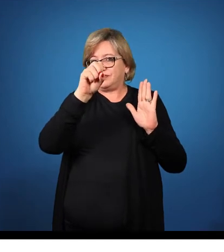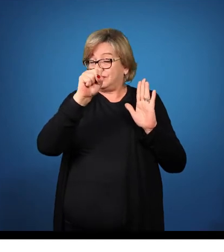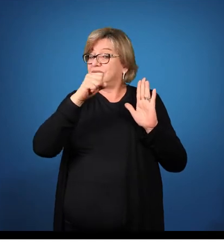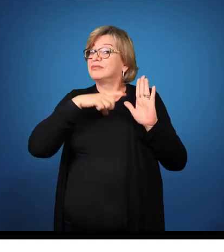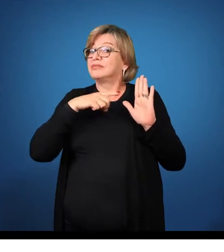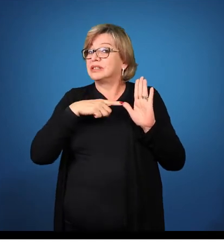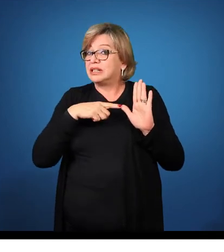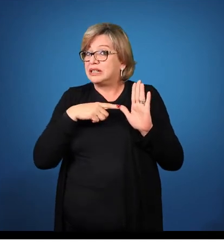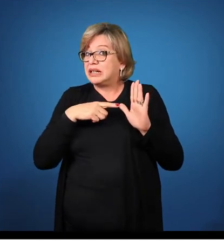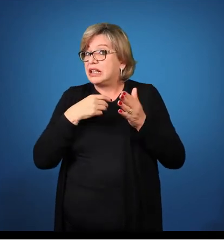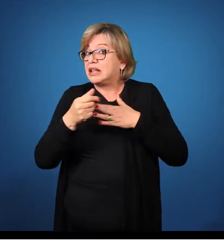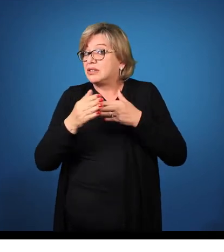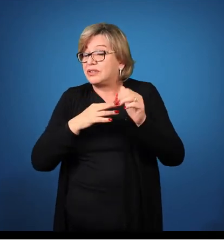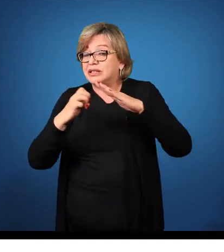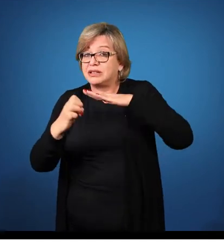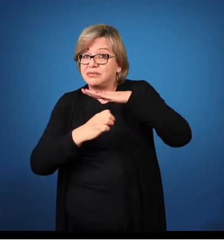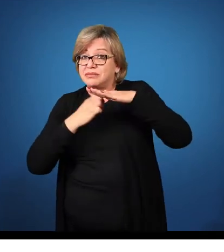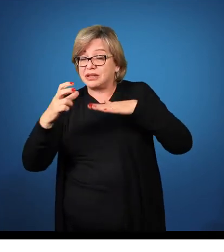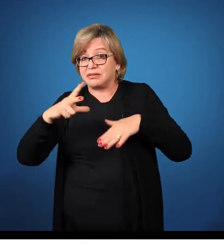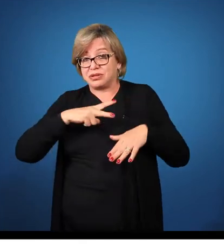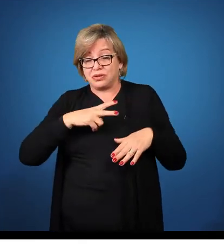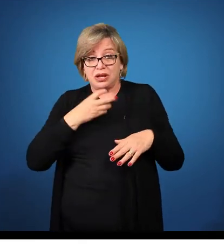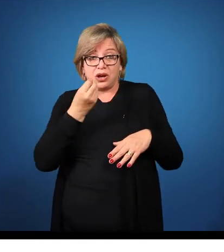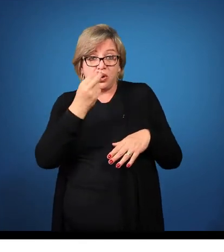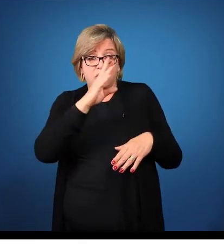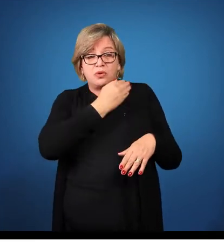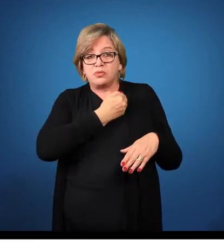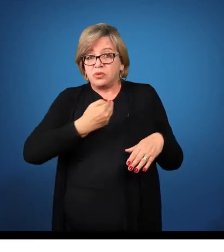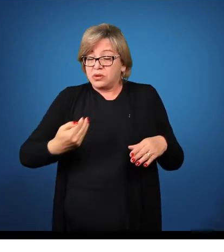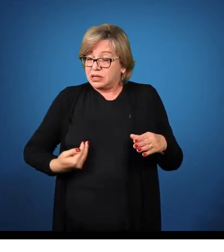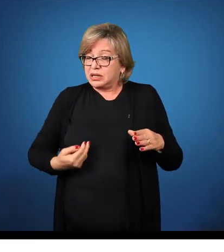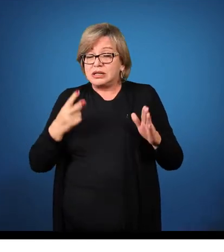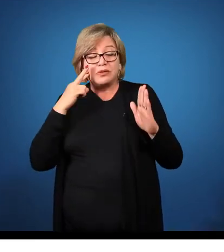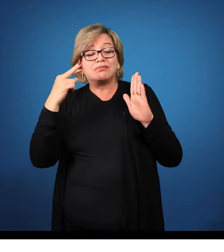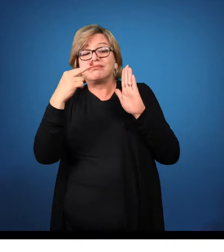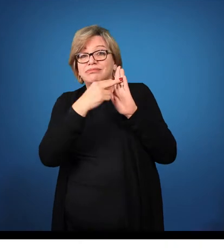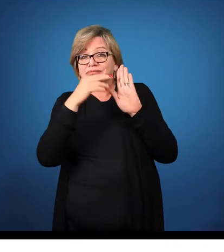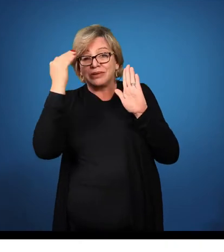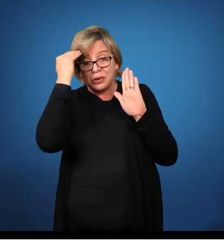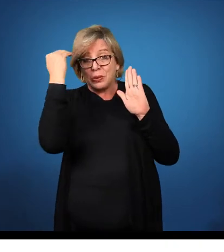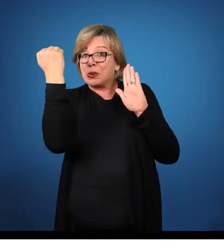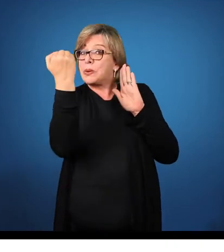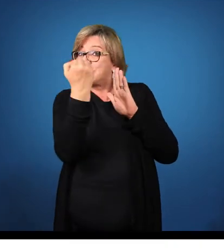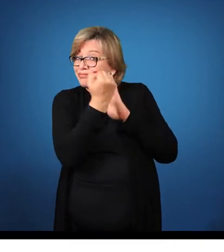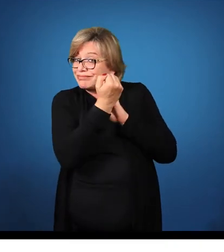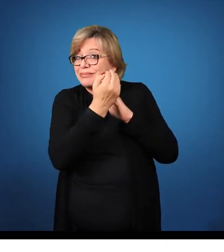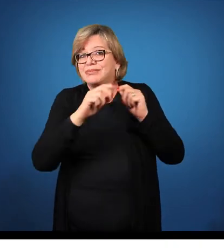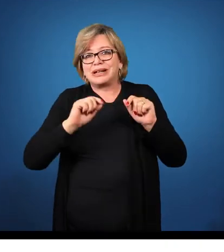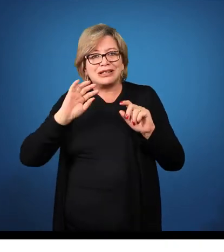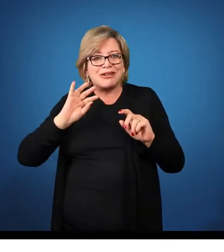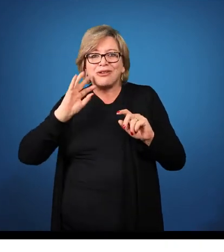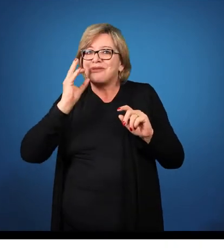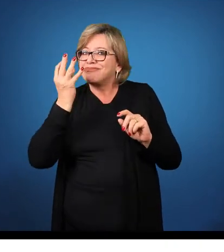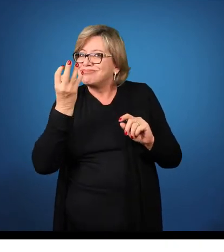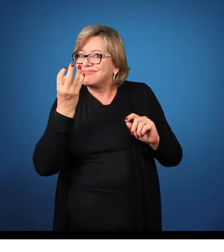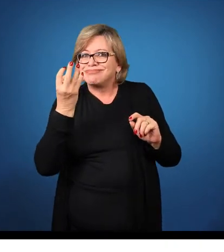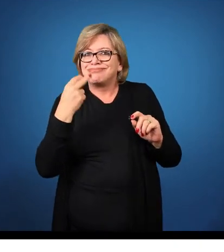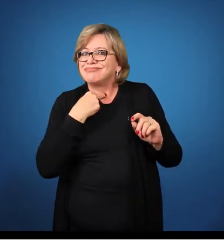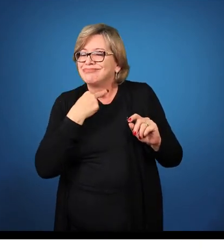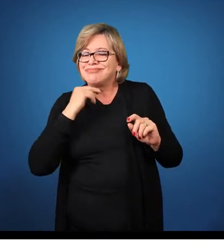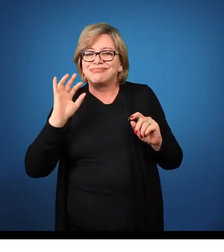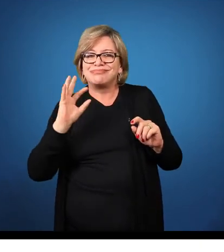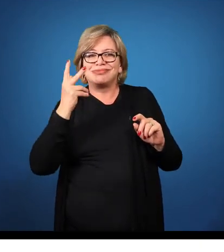quanto na empresa privada, eles devem ser muito bem observados. Para que não aconteçam prejuízos, para que não aconteçam